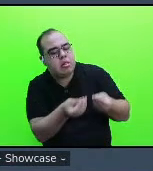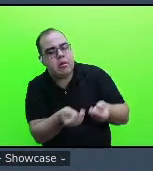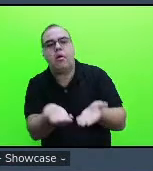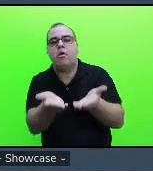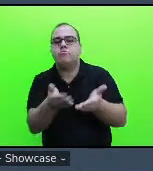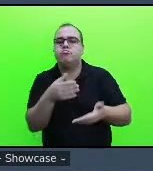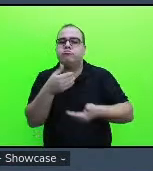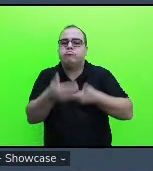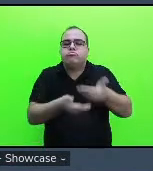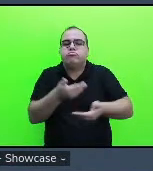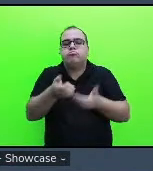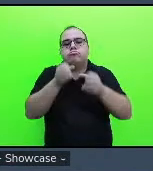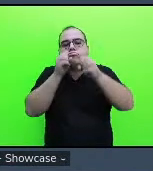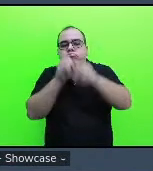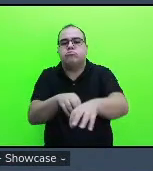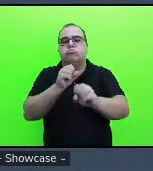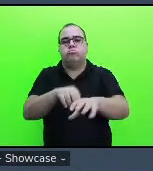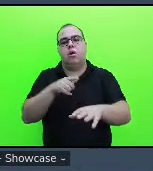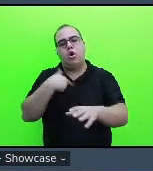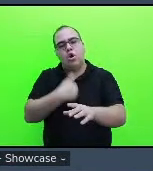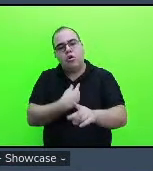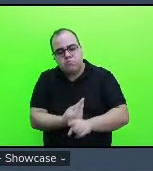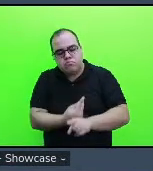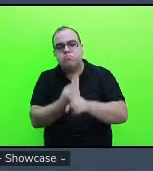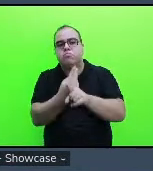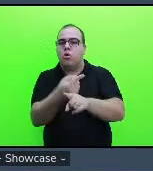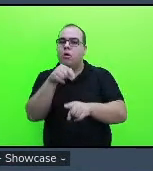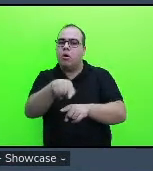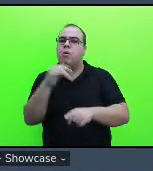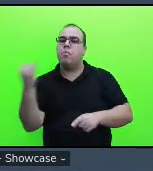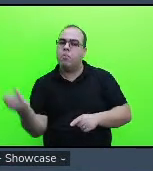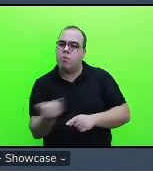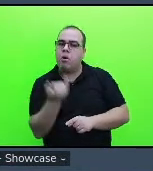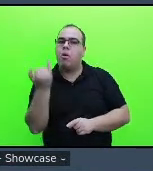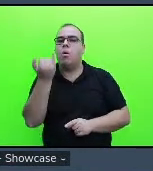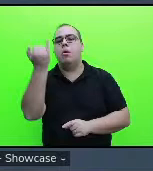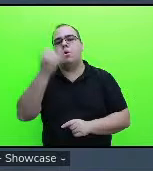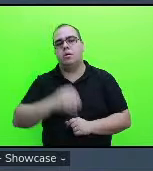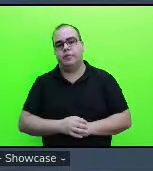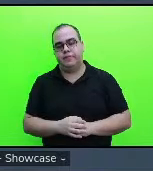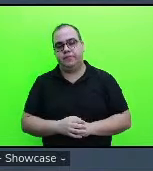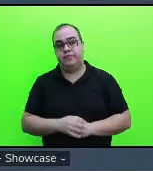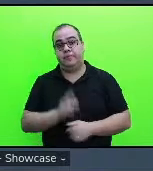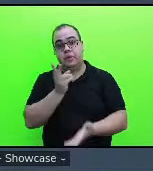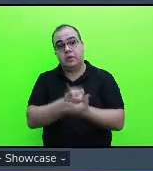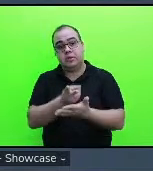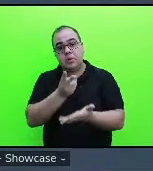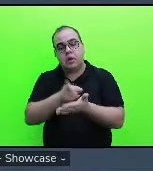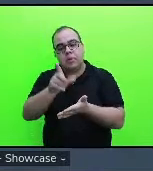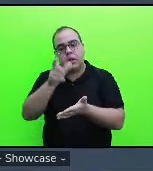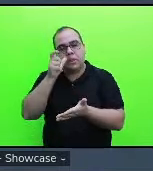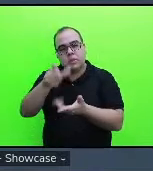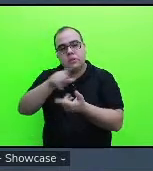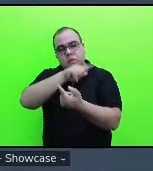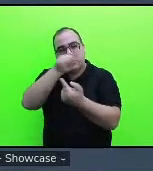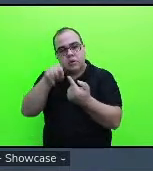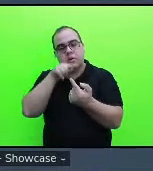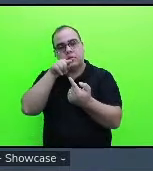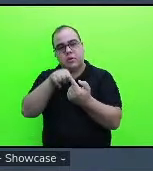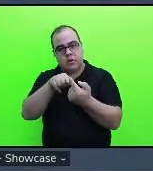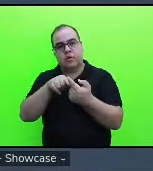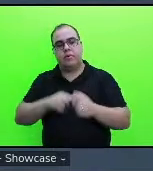que a gente busca sendo muito importante o professor ter sempre essa intencionalidade baseada numa